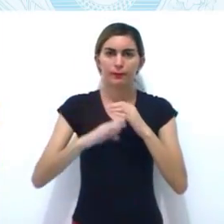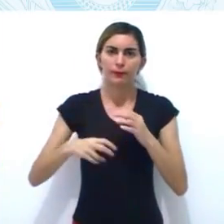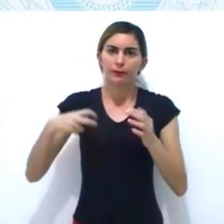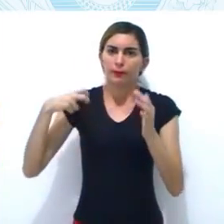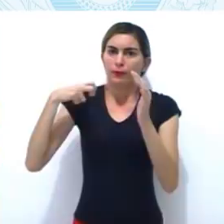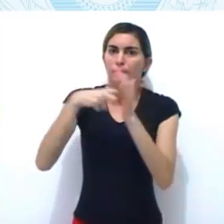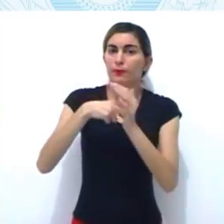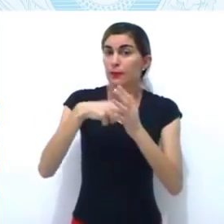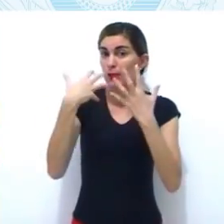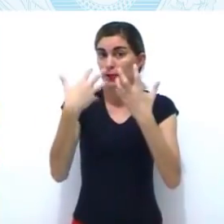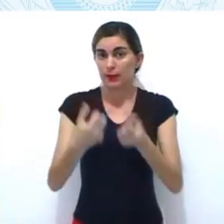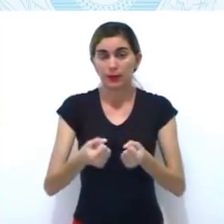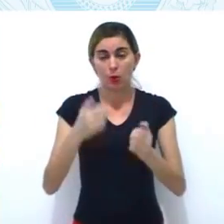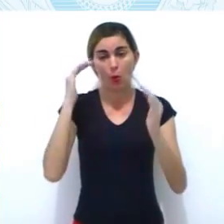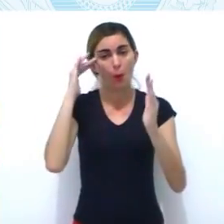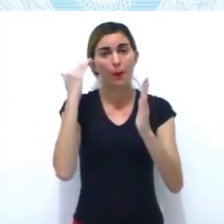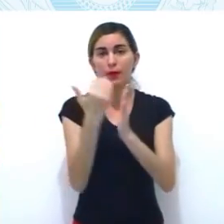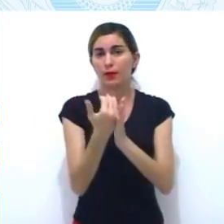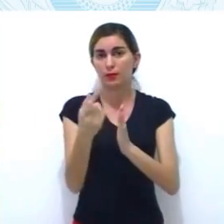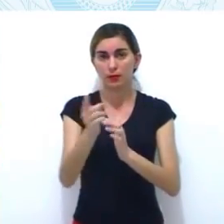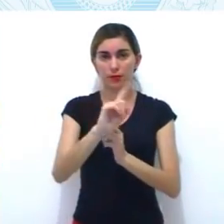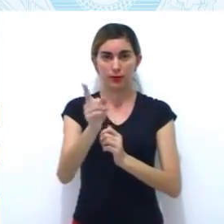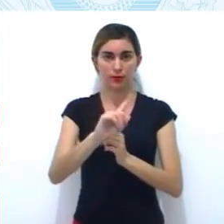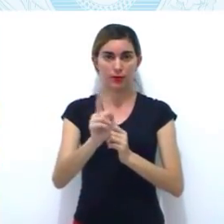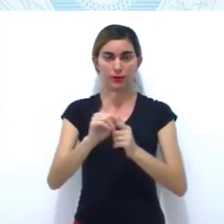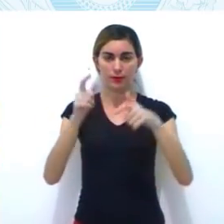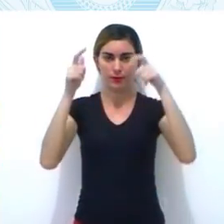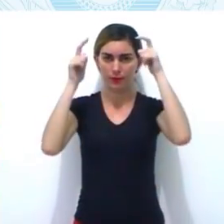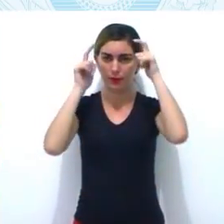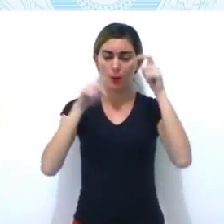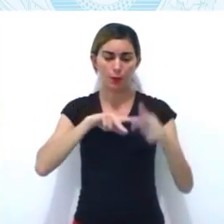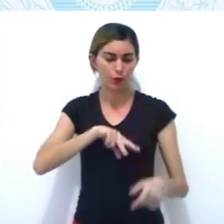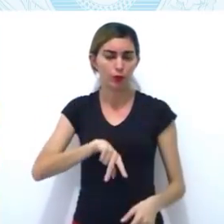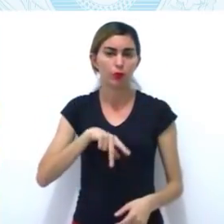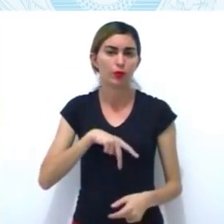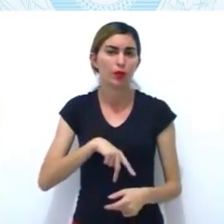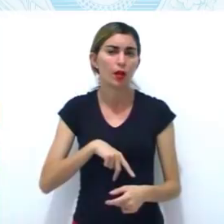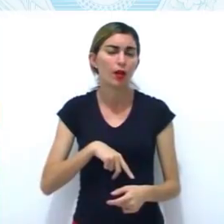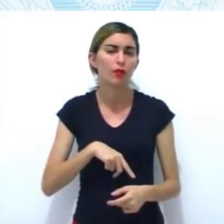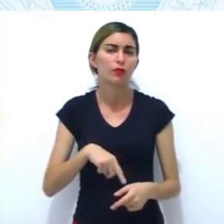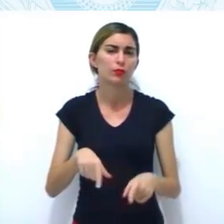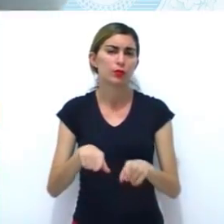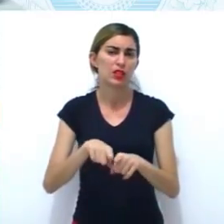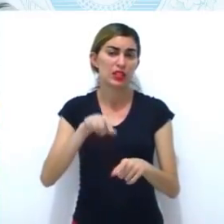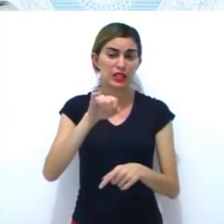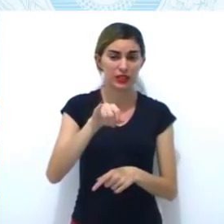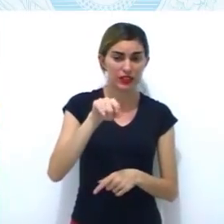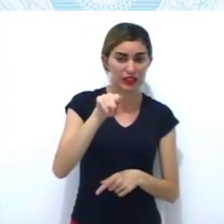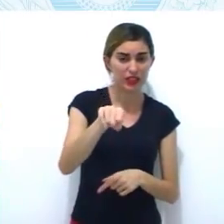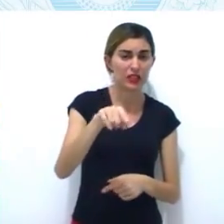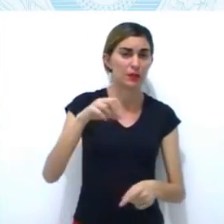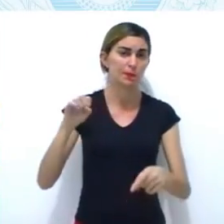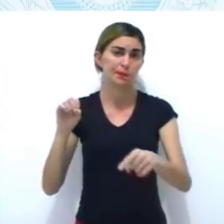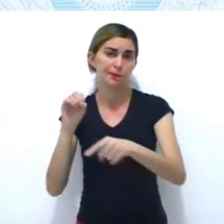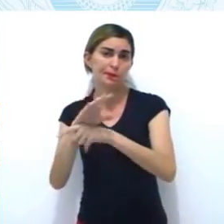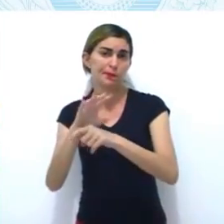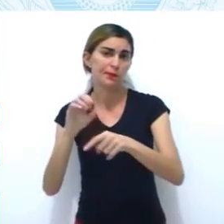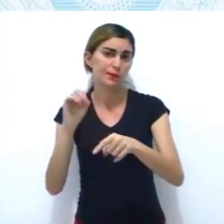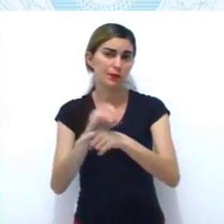brasileiros que não seguiam as determinações de Portugal. Ai daquele que